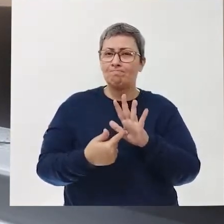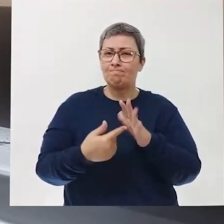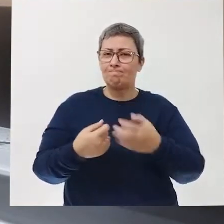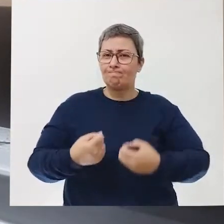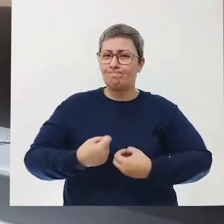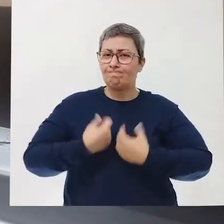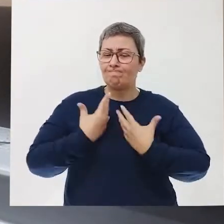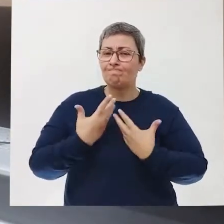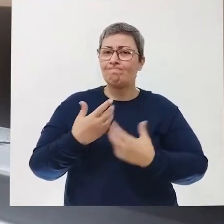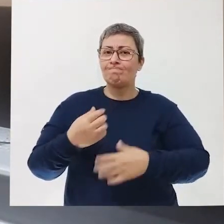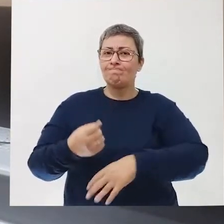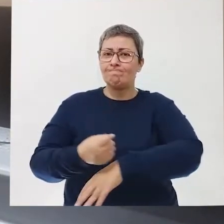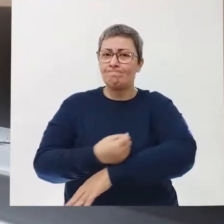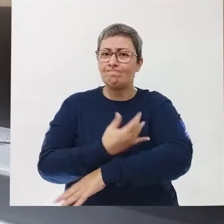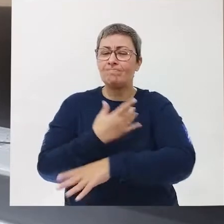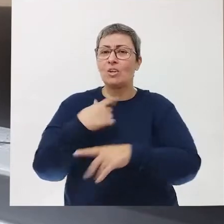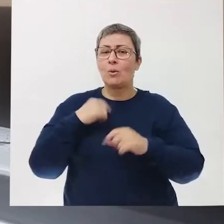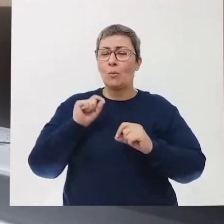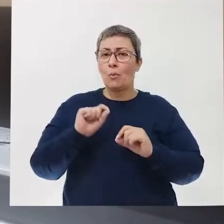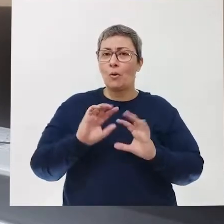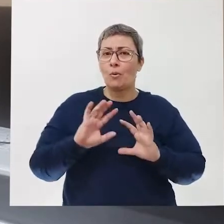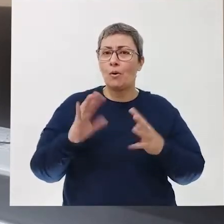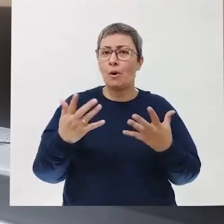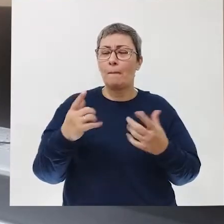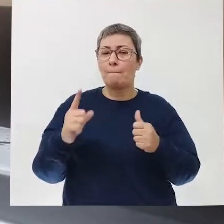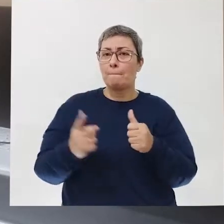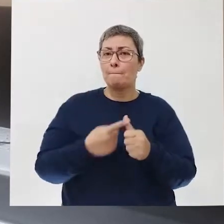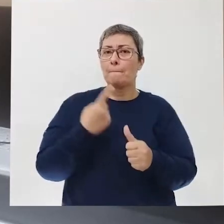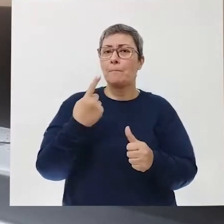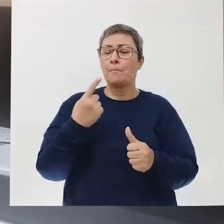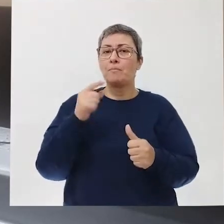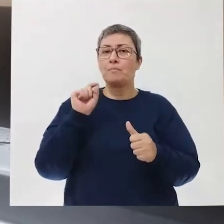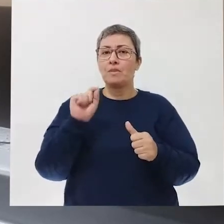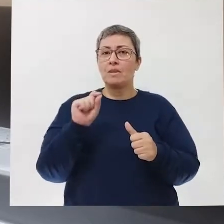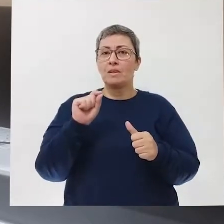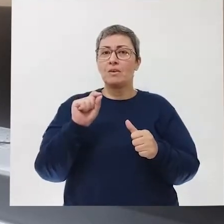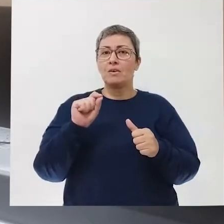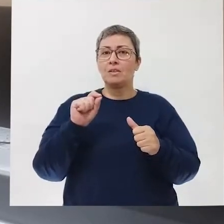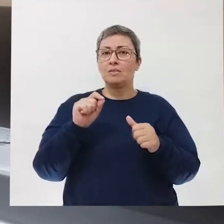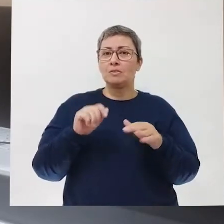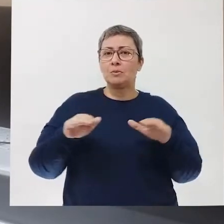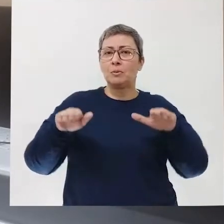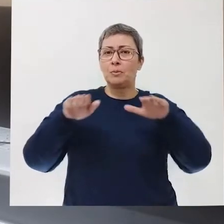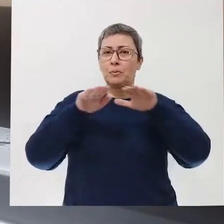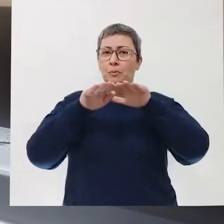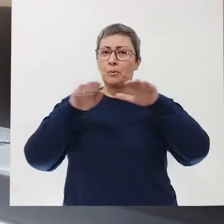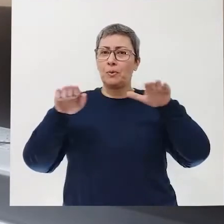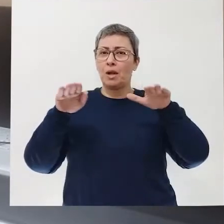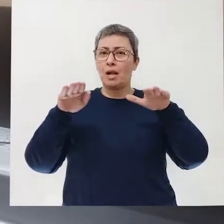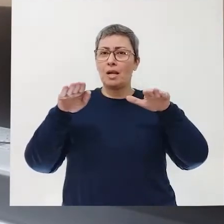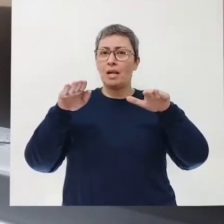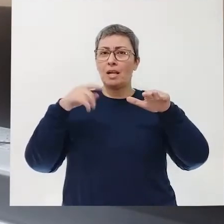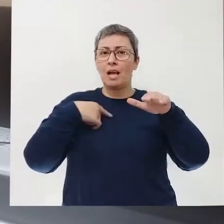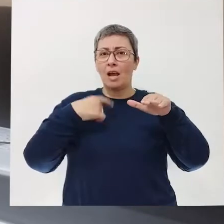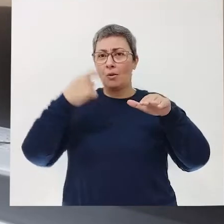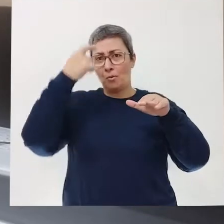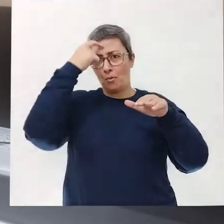sentimentos, ele acontece primeiramente em níveis não